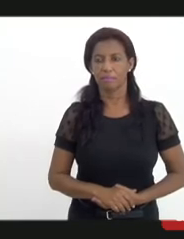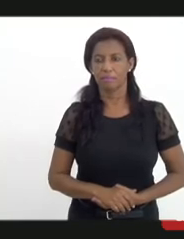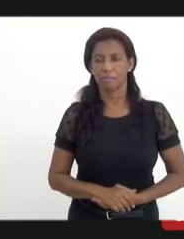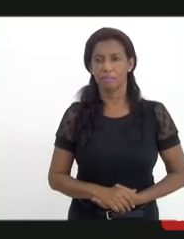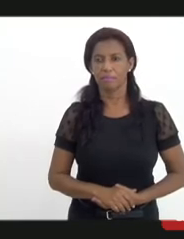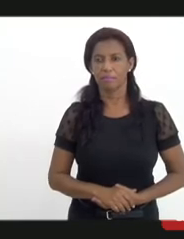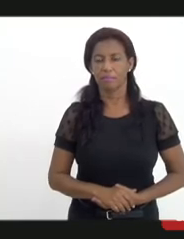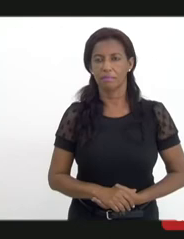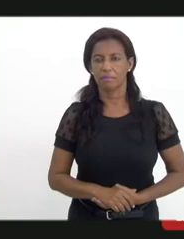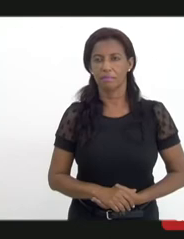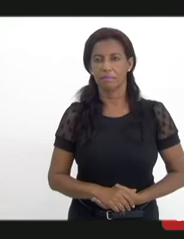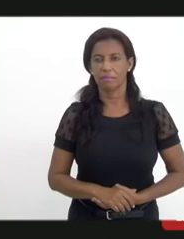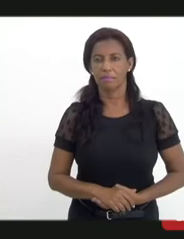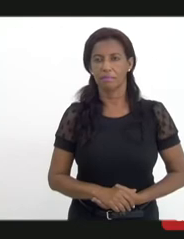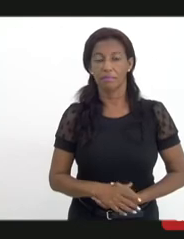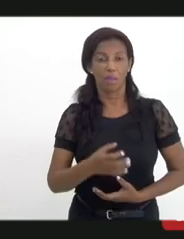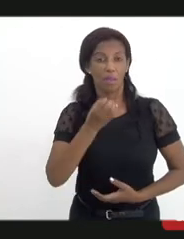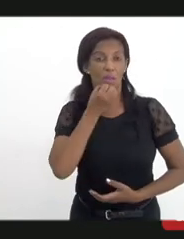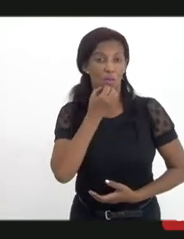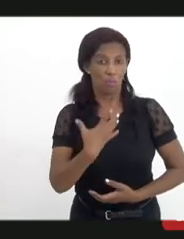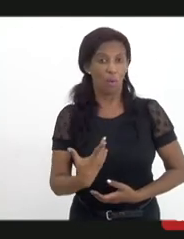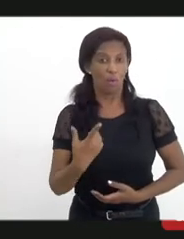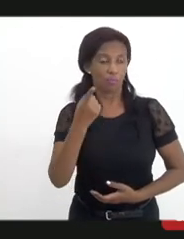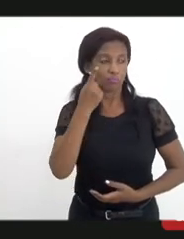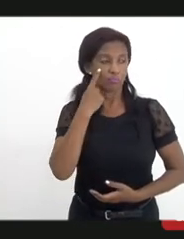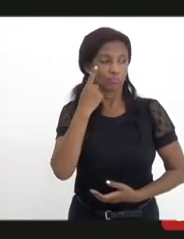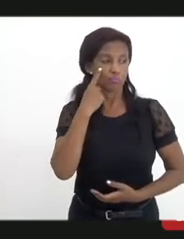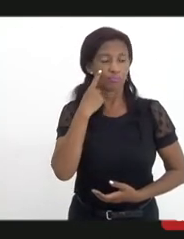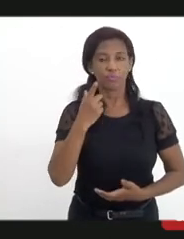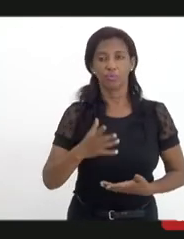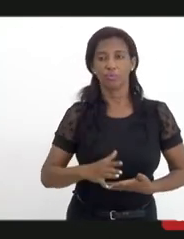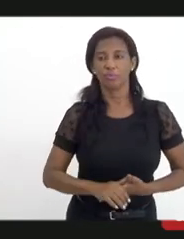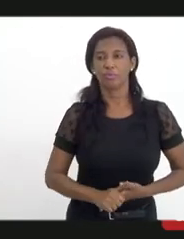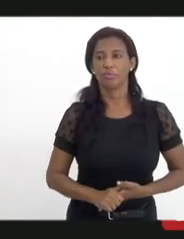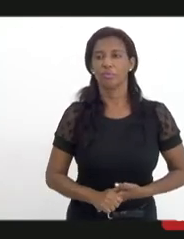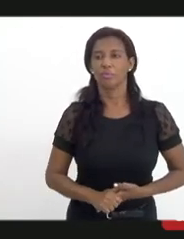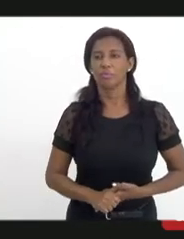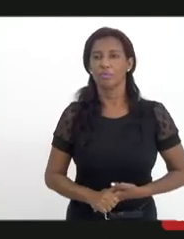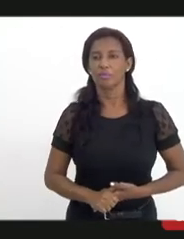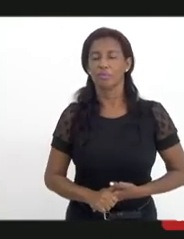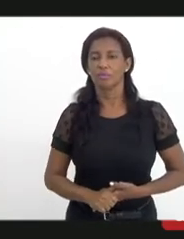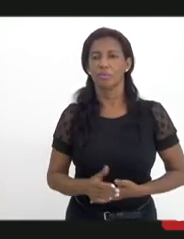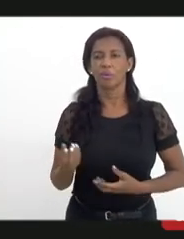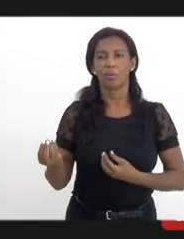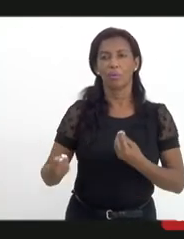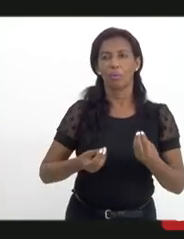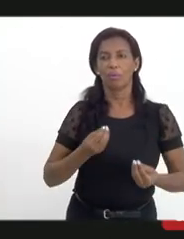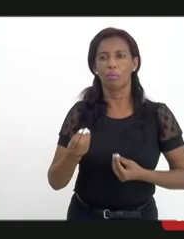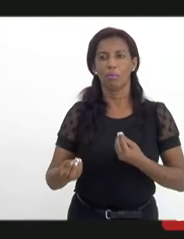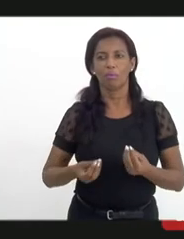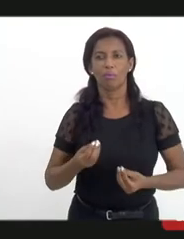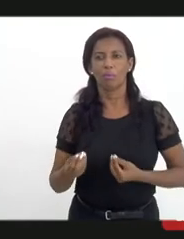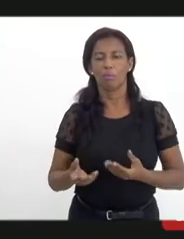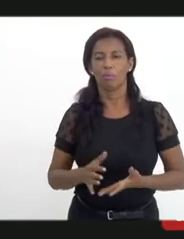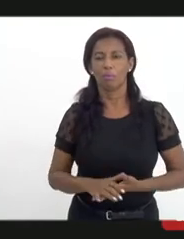deixa eu ver aqui quem é está conectado aqui e está para fazer o uso da palavra.